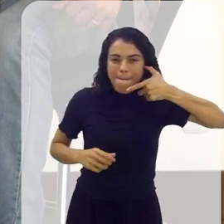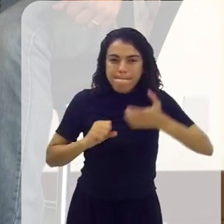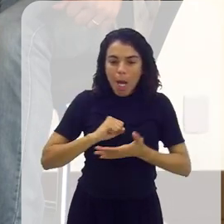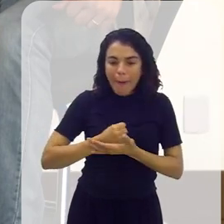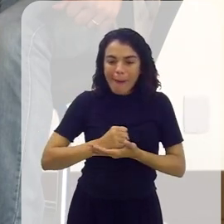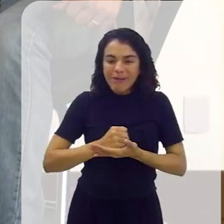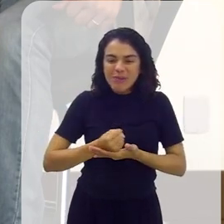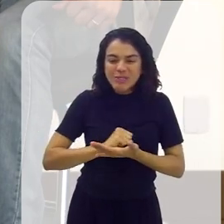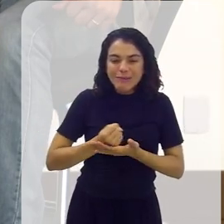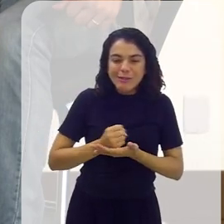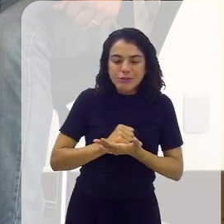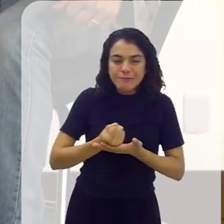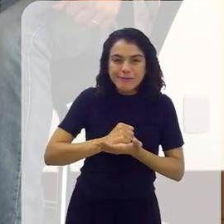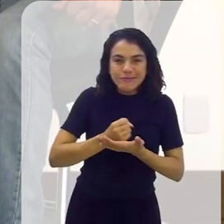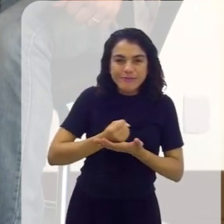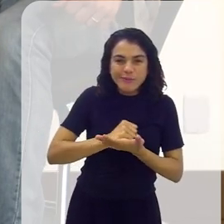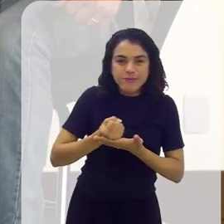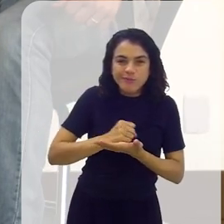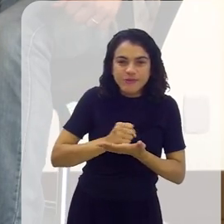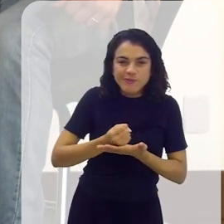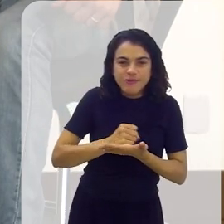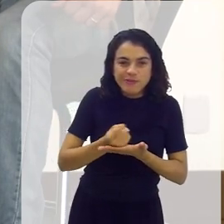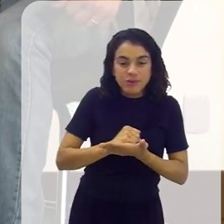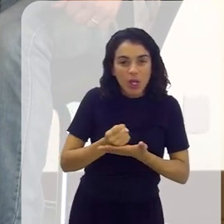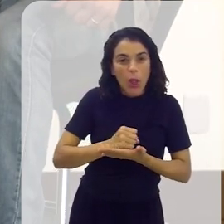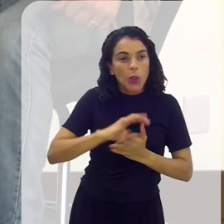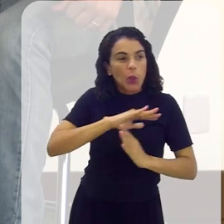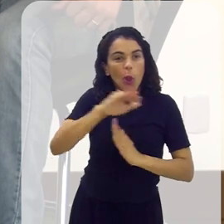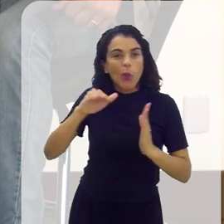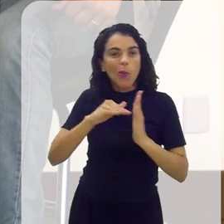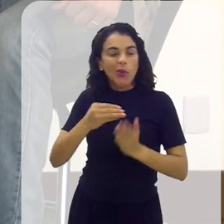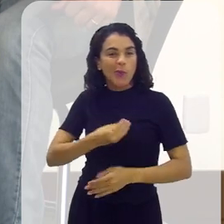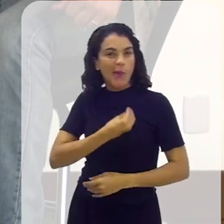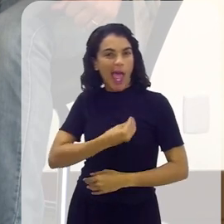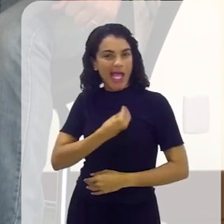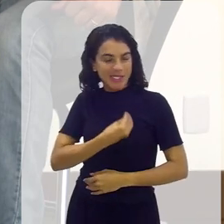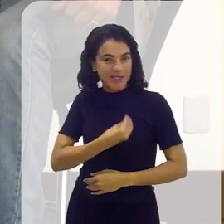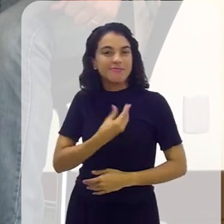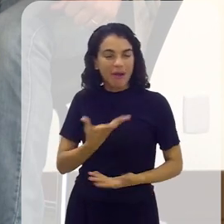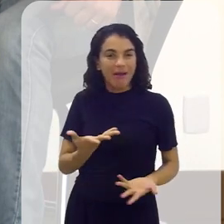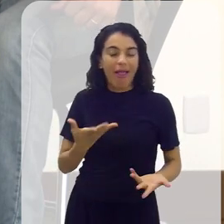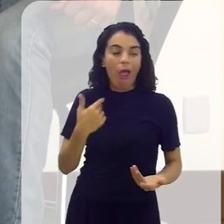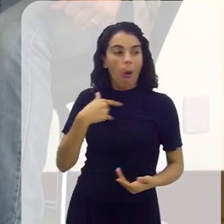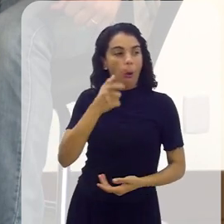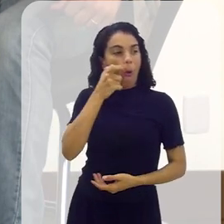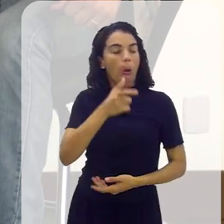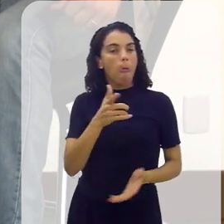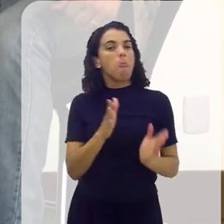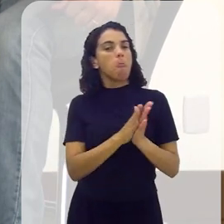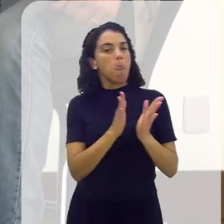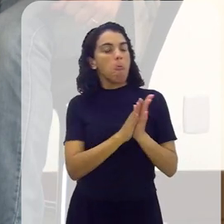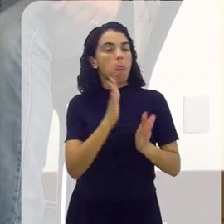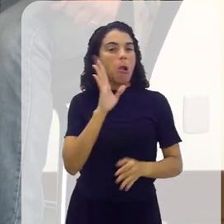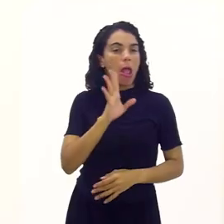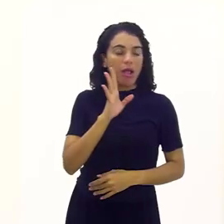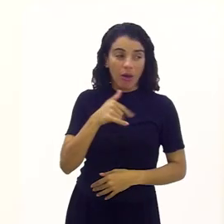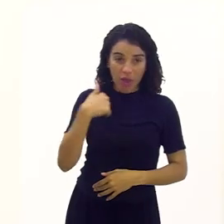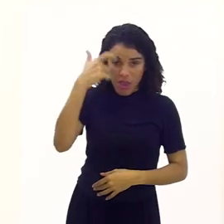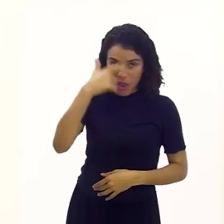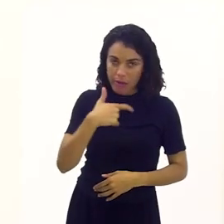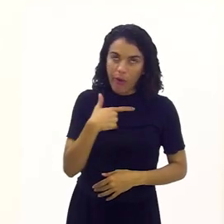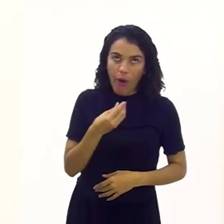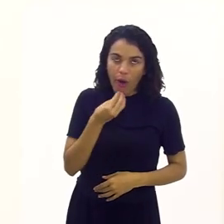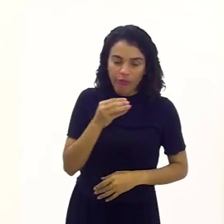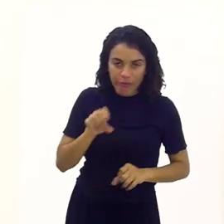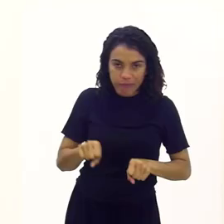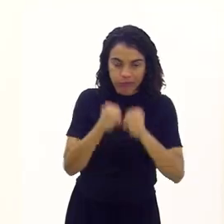jogar internacionalmente, todo mundo participando, todo mundo falando. E eu achei aquilo fantástico, né? Paguei